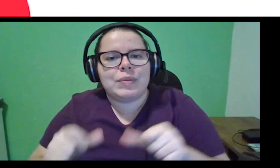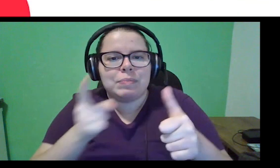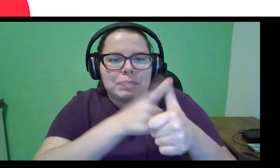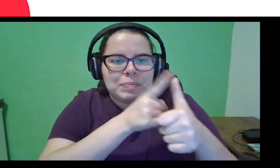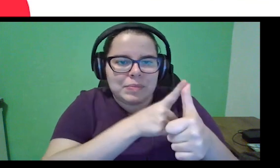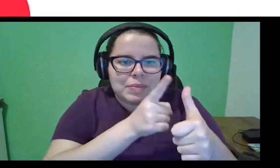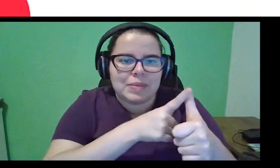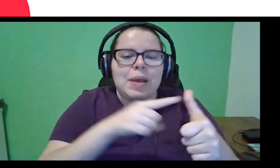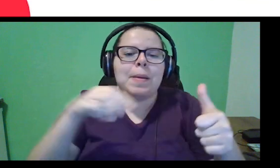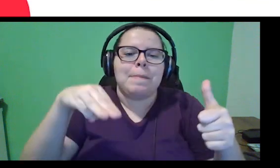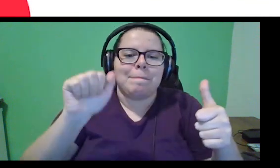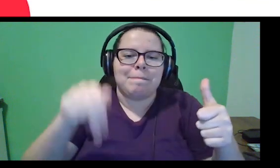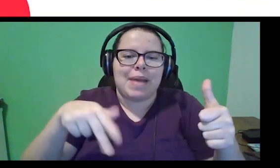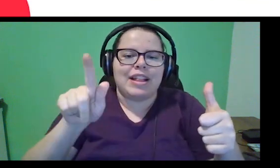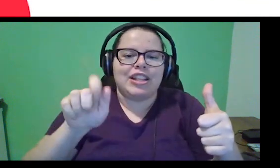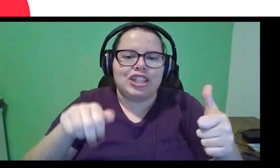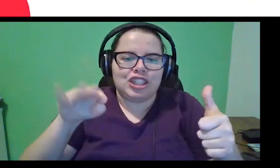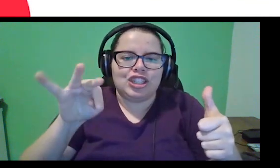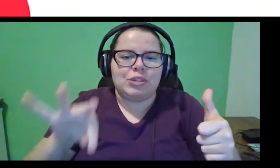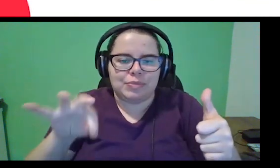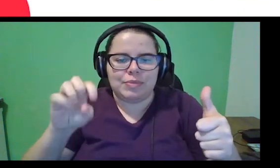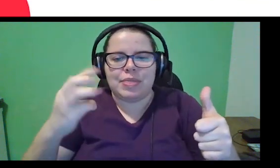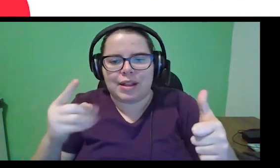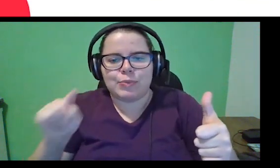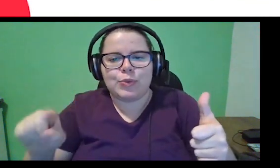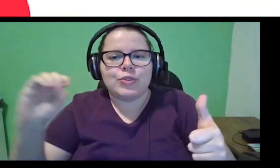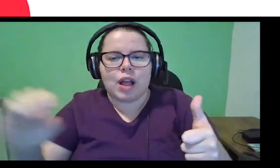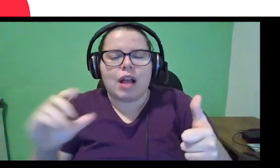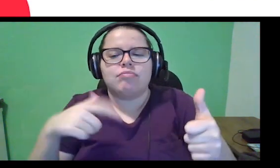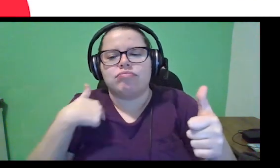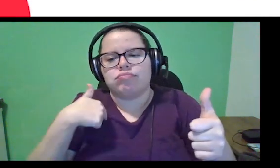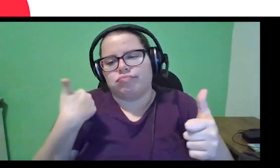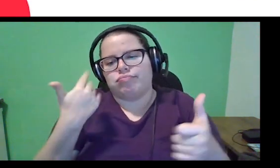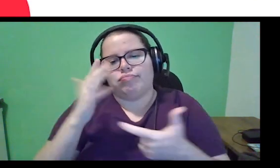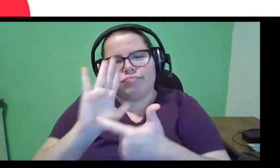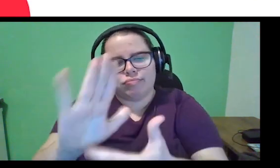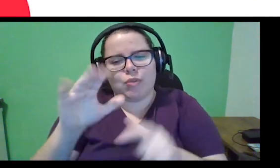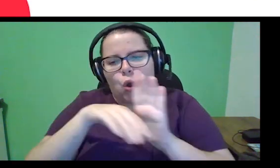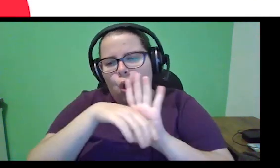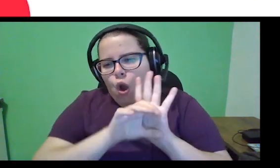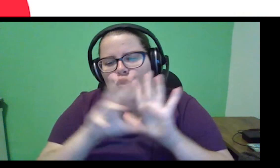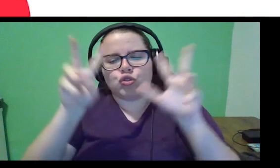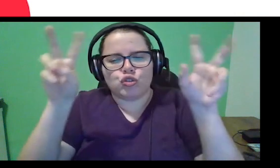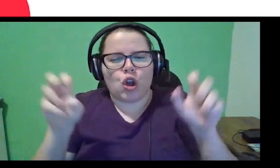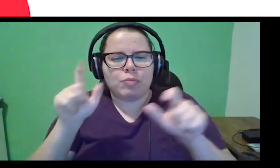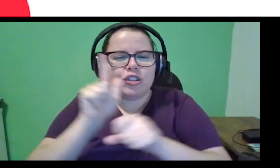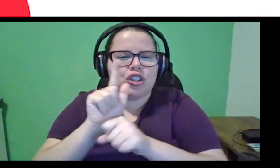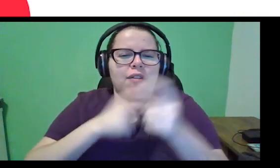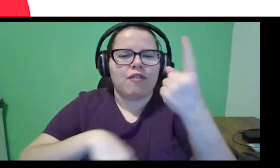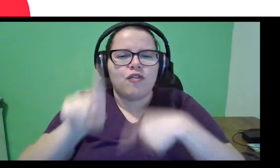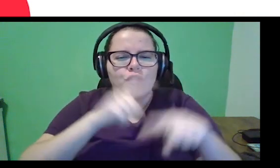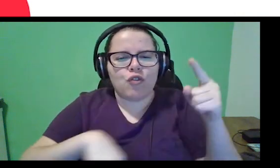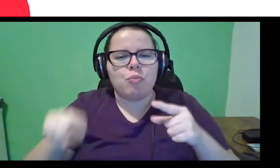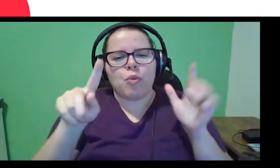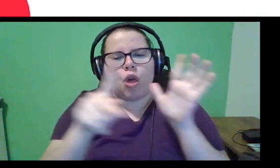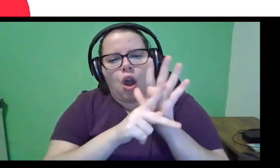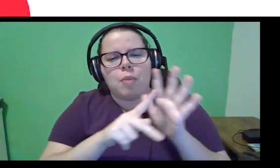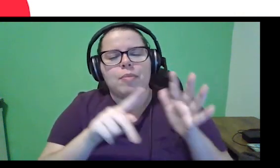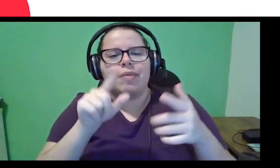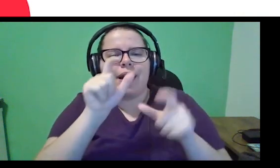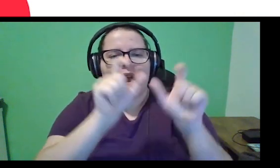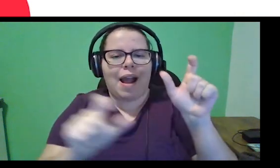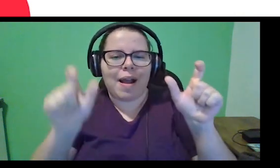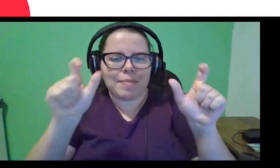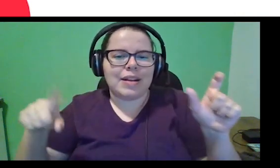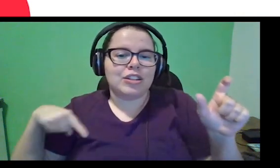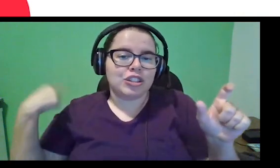Management 3.0, eu indico os conceitos aqui de gestão de fluxo do Kanban, e a primeira coisa que a